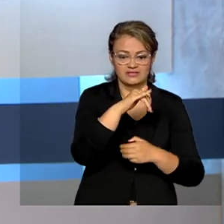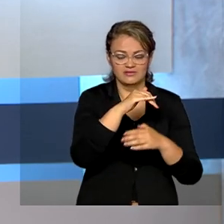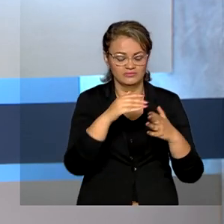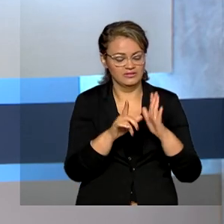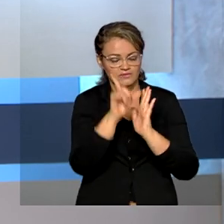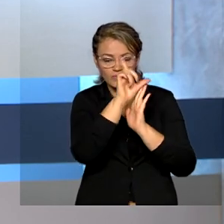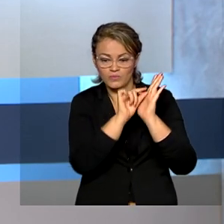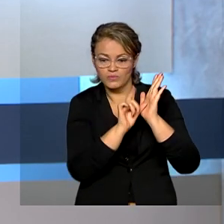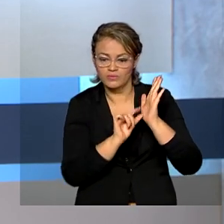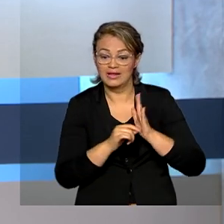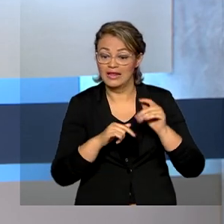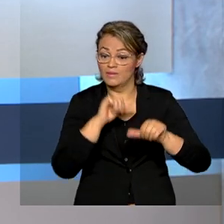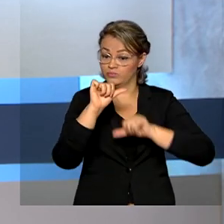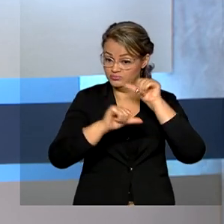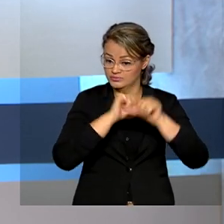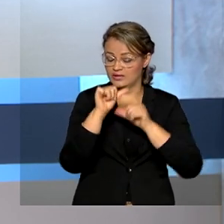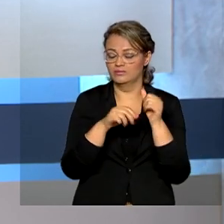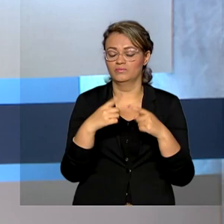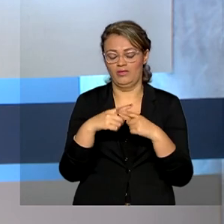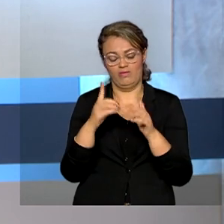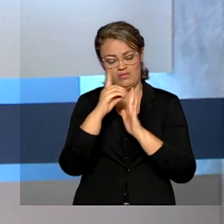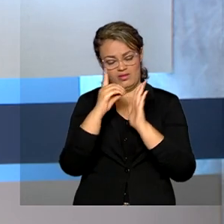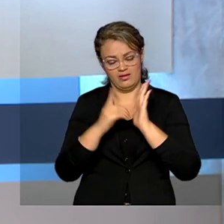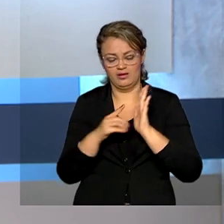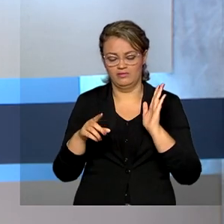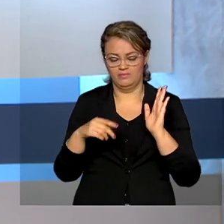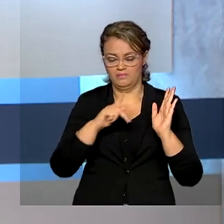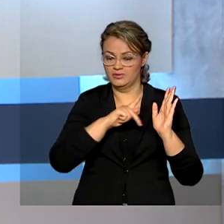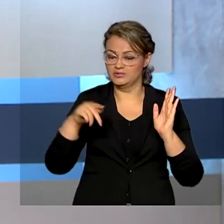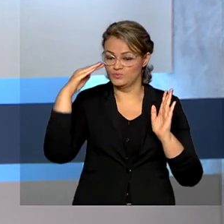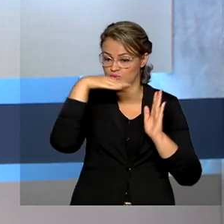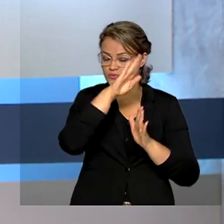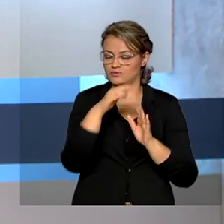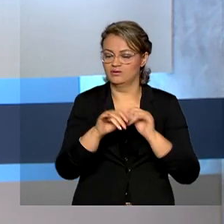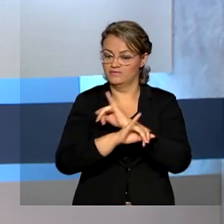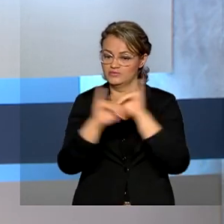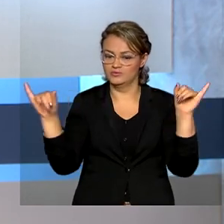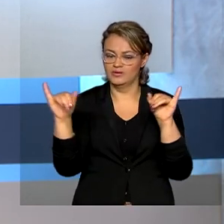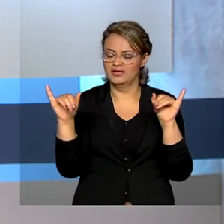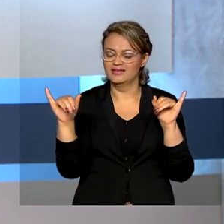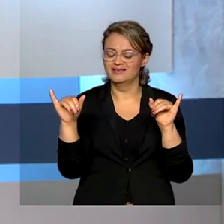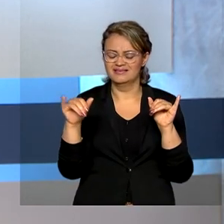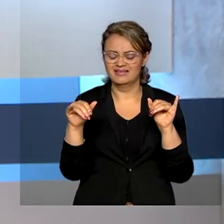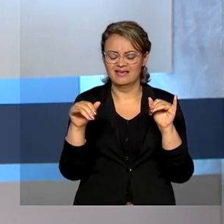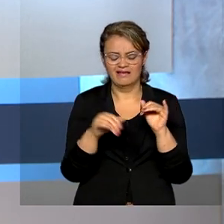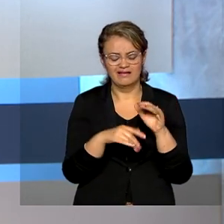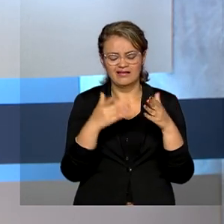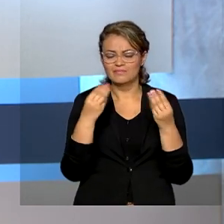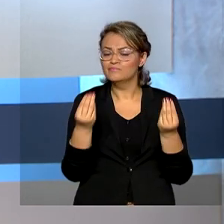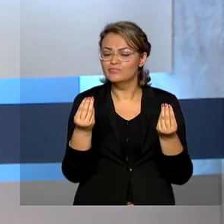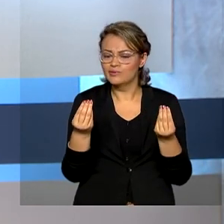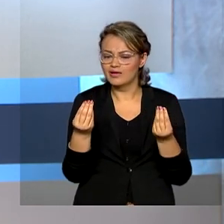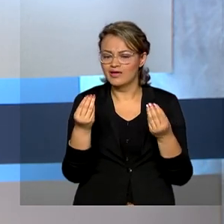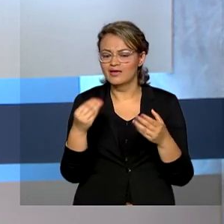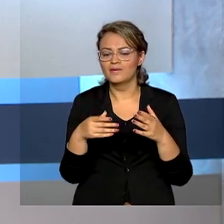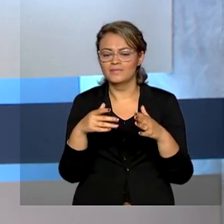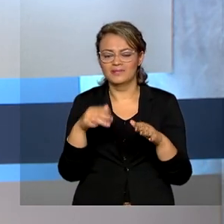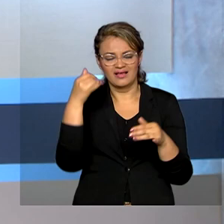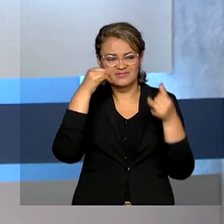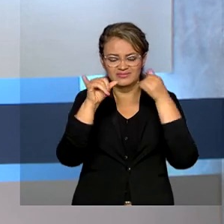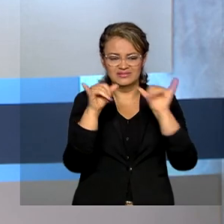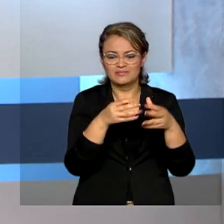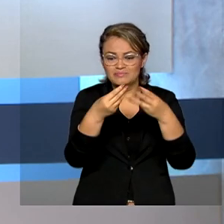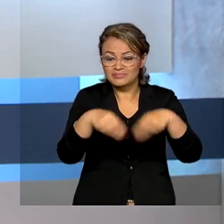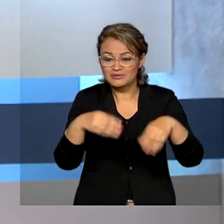orçamento alterado por meio de um decreto do presidente Jair Bolsonaro. A medida é para impedir a paralisação dos órgãos públicos diante de